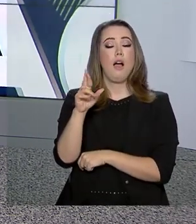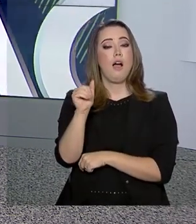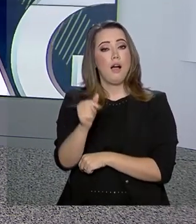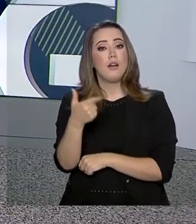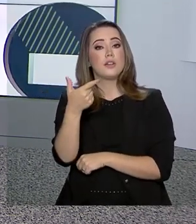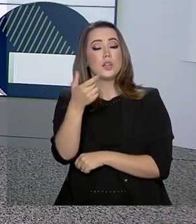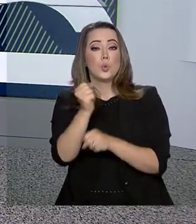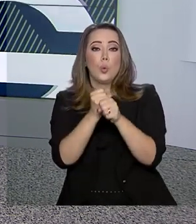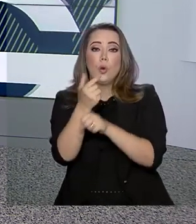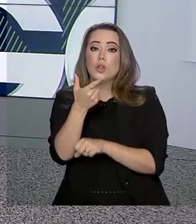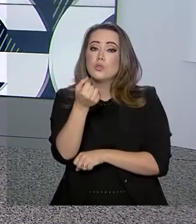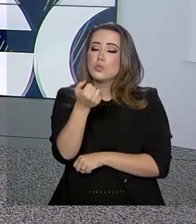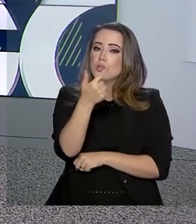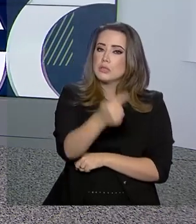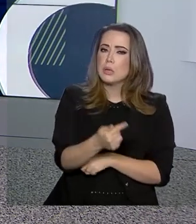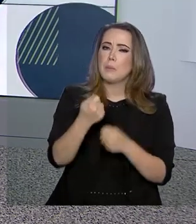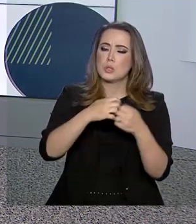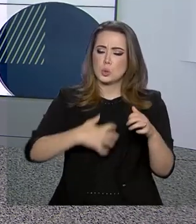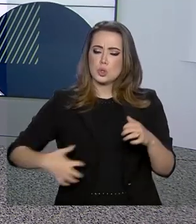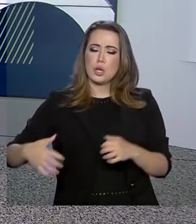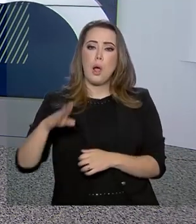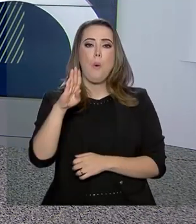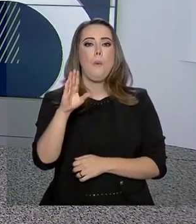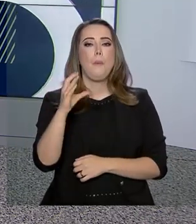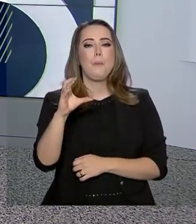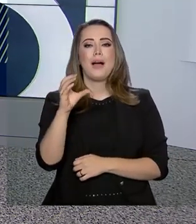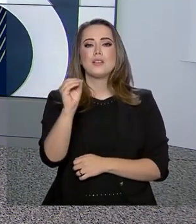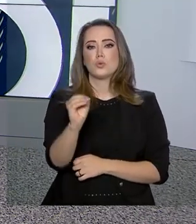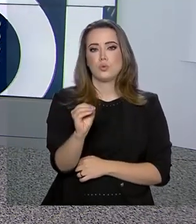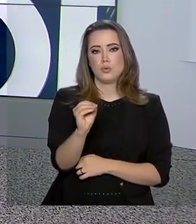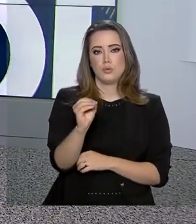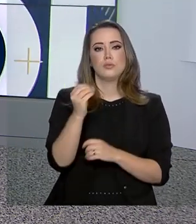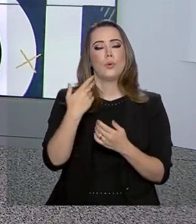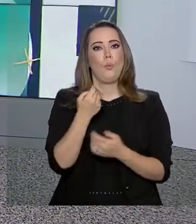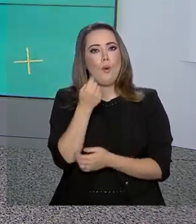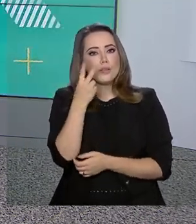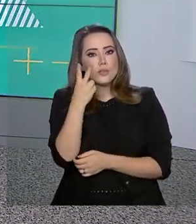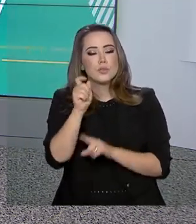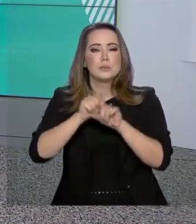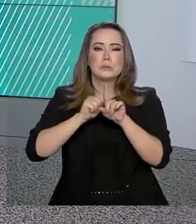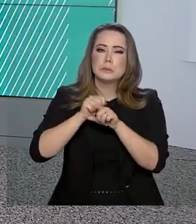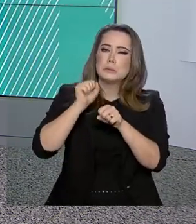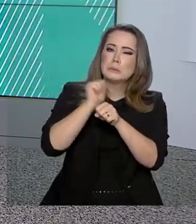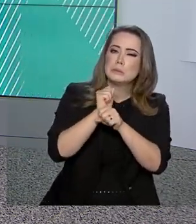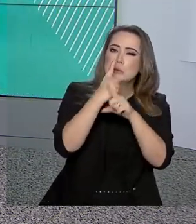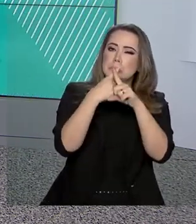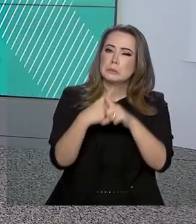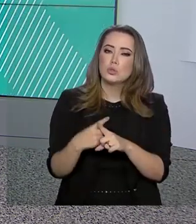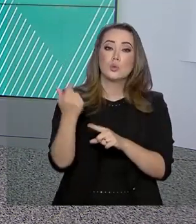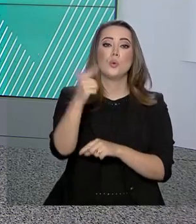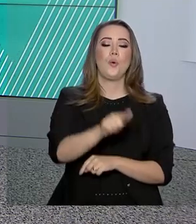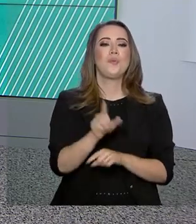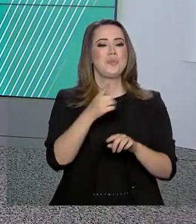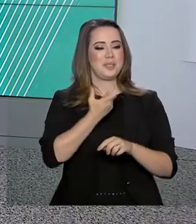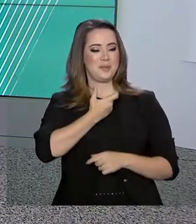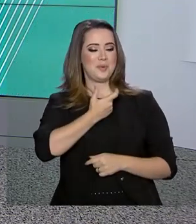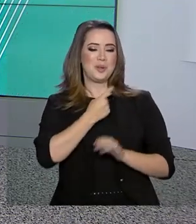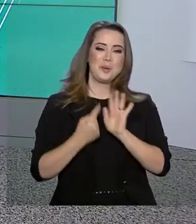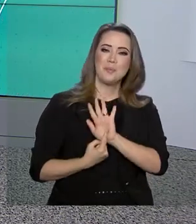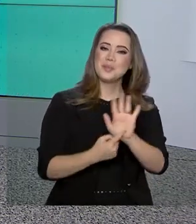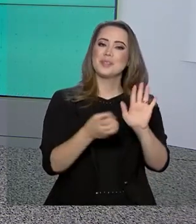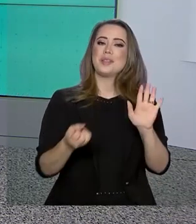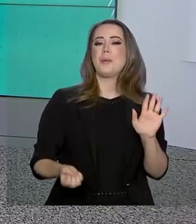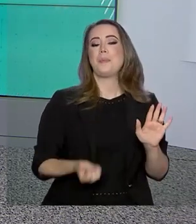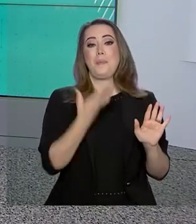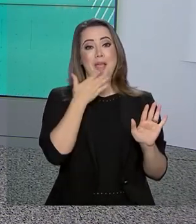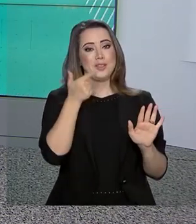que retirar o baço, ficou afastada por quase dois meses das competições. Mas as medalhas mostram que a atleta está bem fisicamente